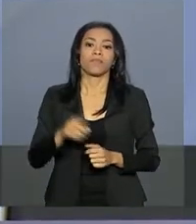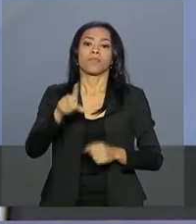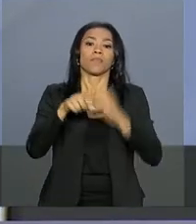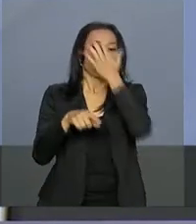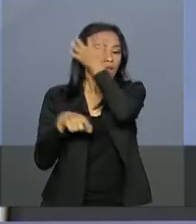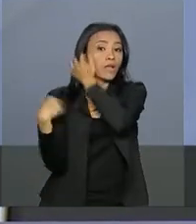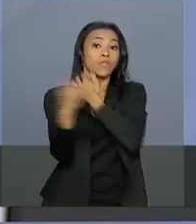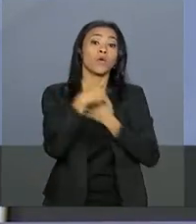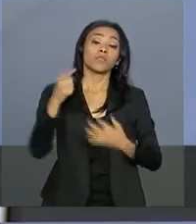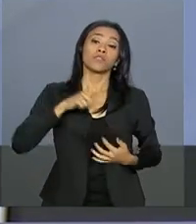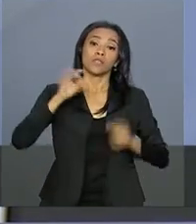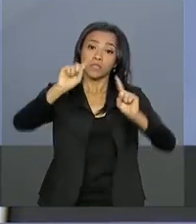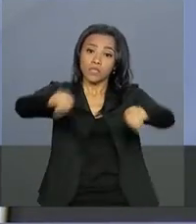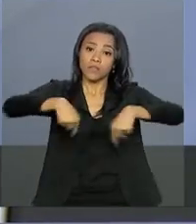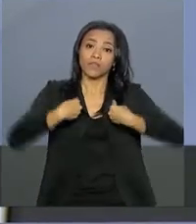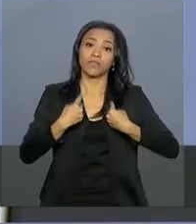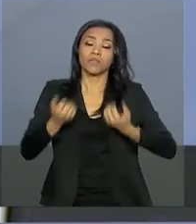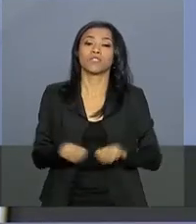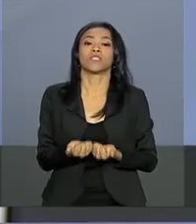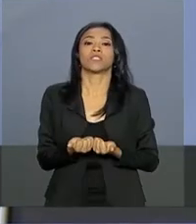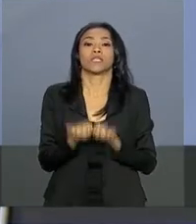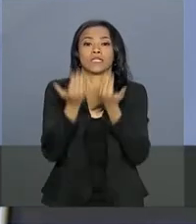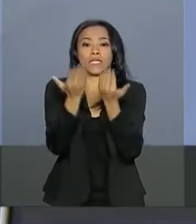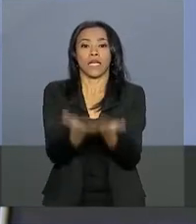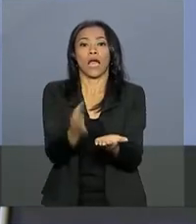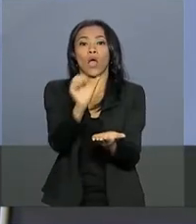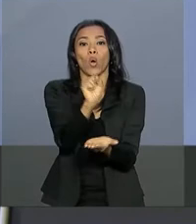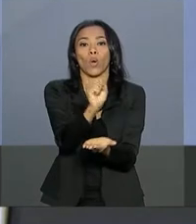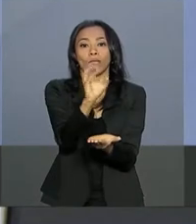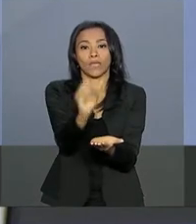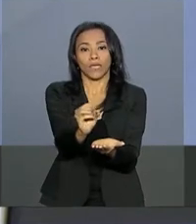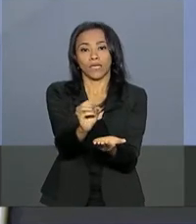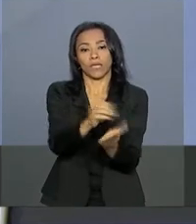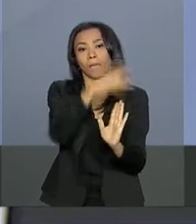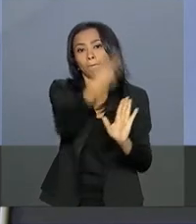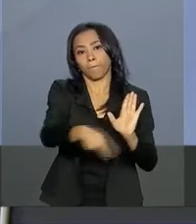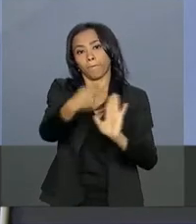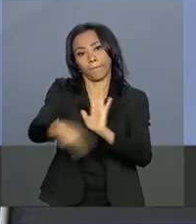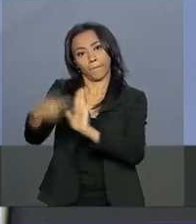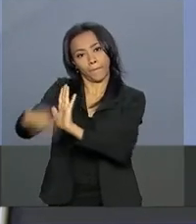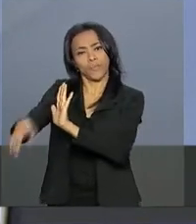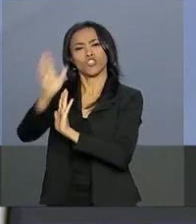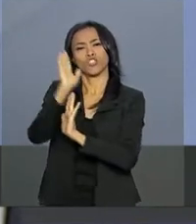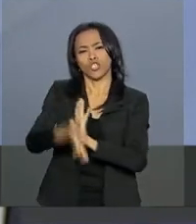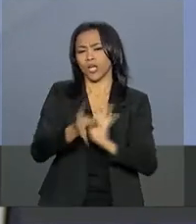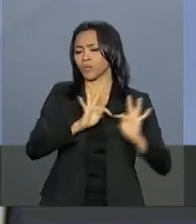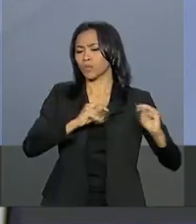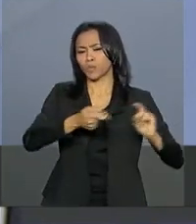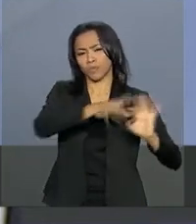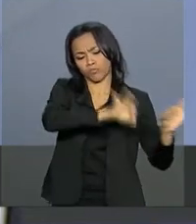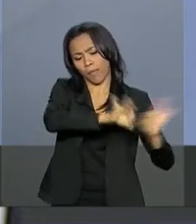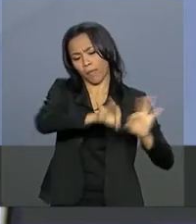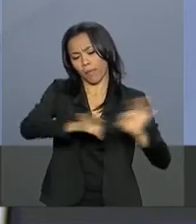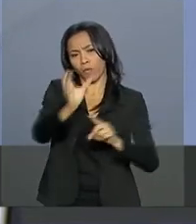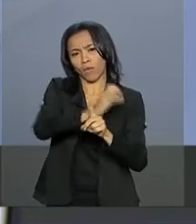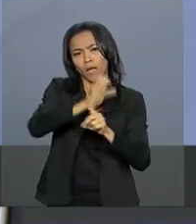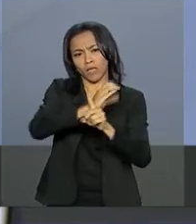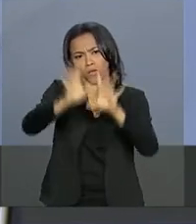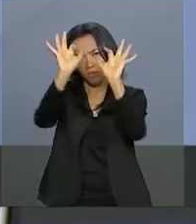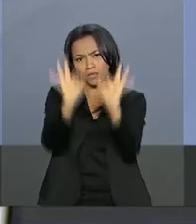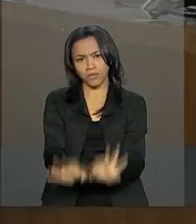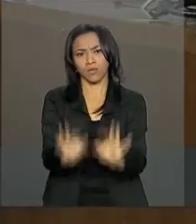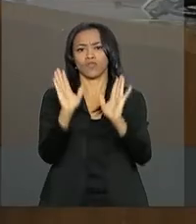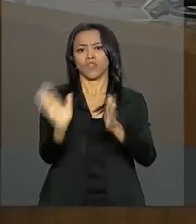entregar 80 empreendimentos ao longo deste ano, todos já com cronogramas definidos até dezembro de